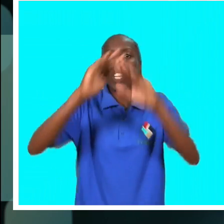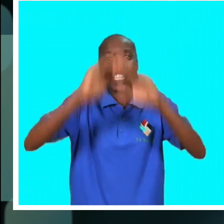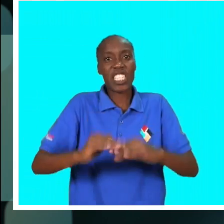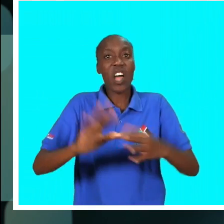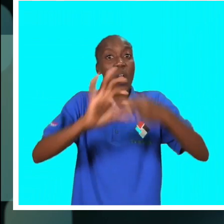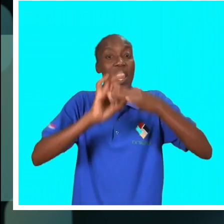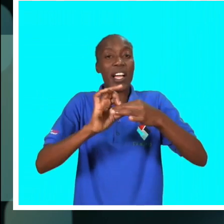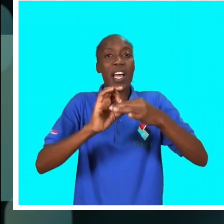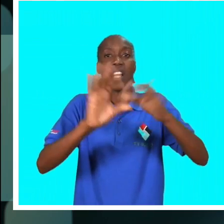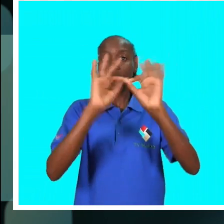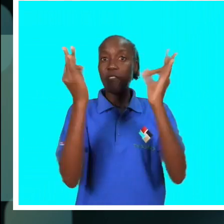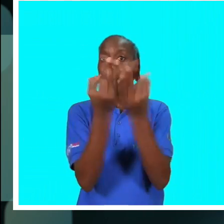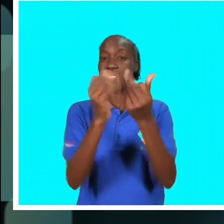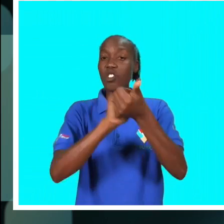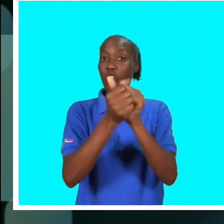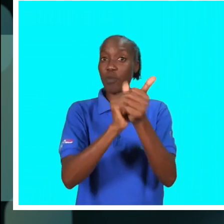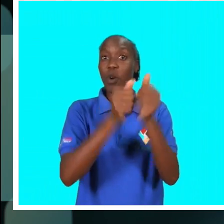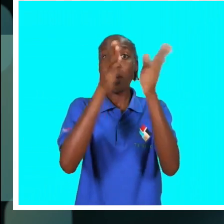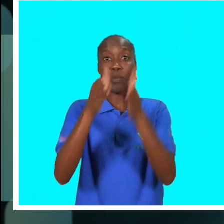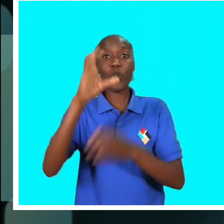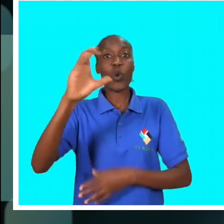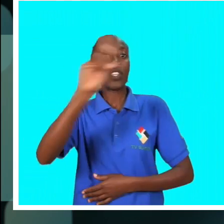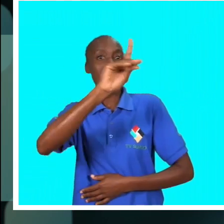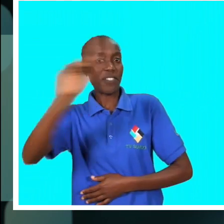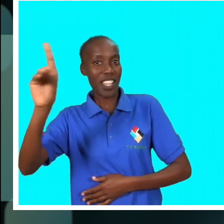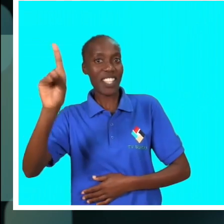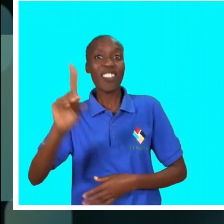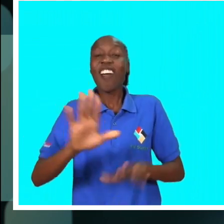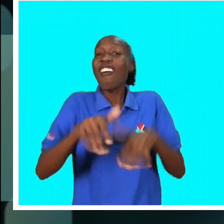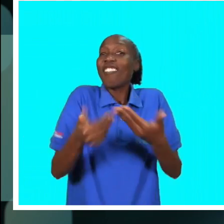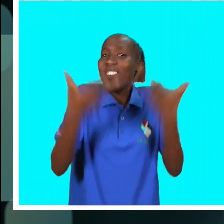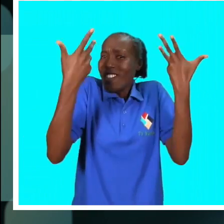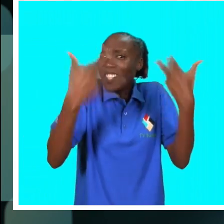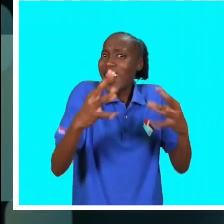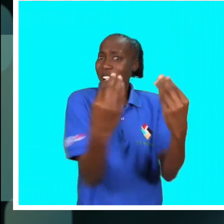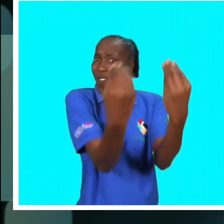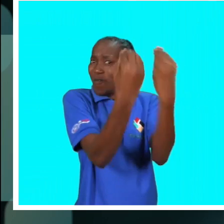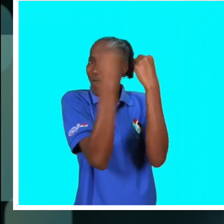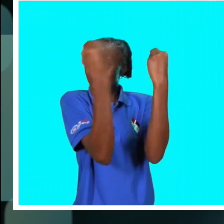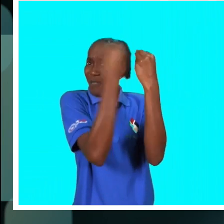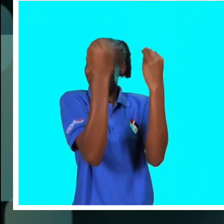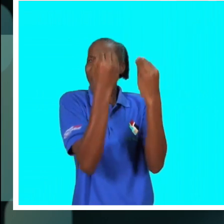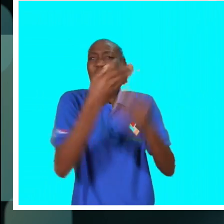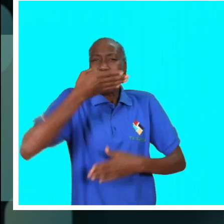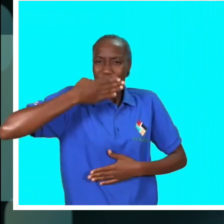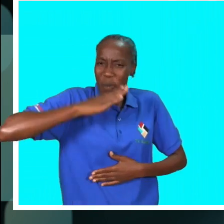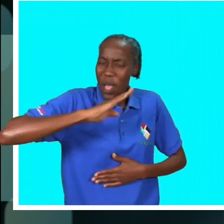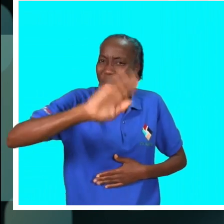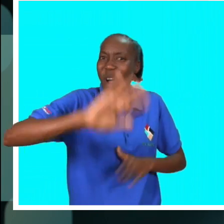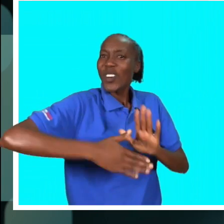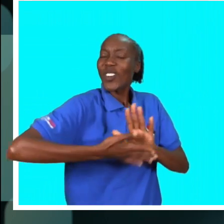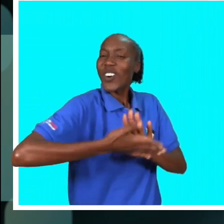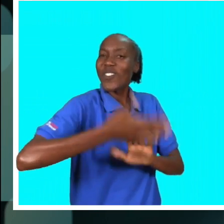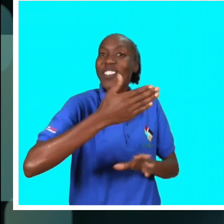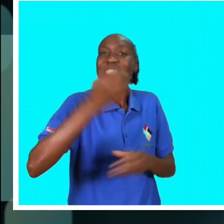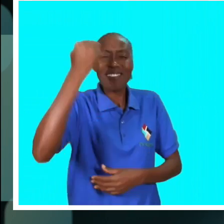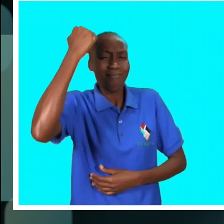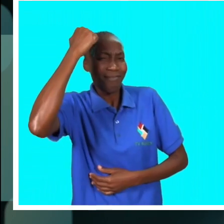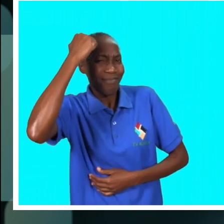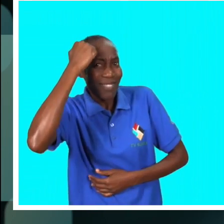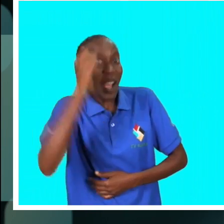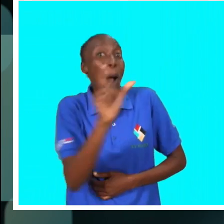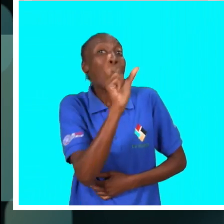das pessoas ligadas à Federação do Desporto para Deficientes. Tal, se nós tivermos esta formação, é sempre melhor porque nós vamos ficar realmente